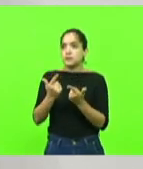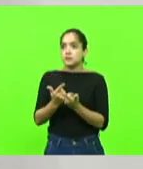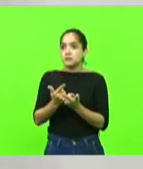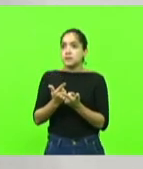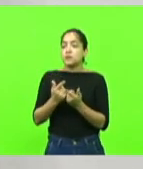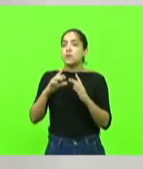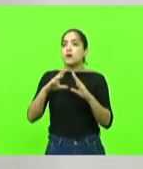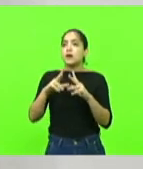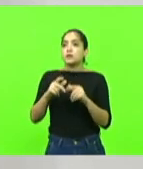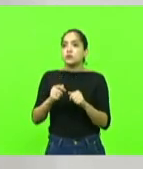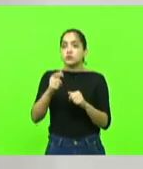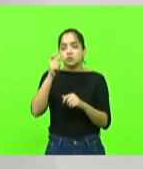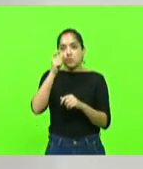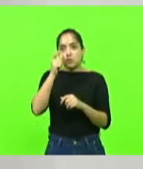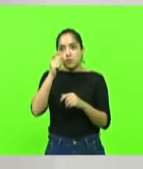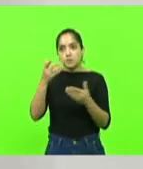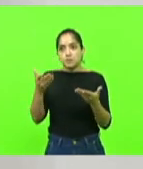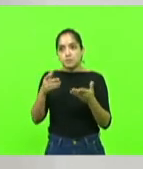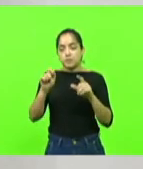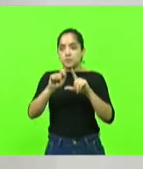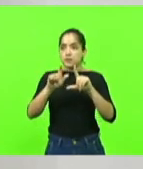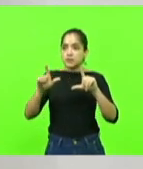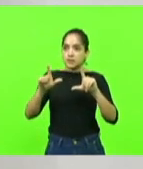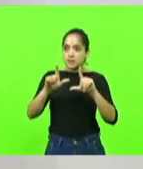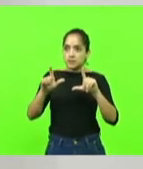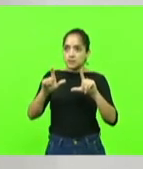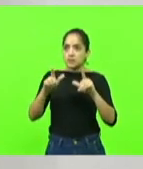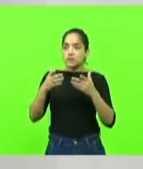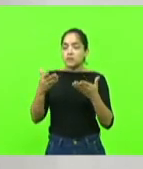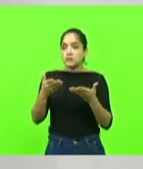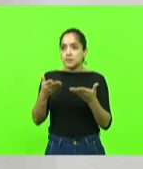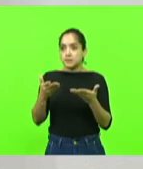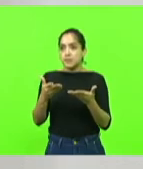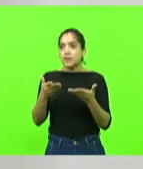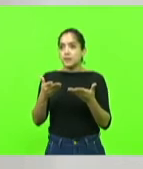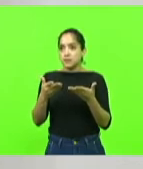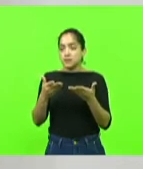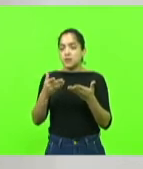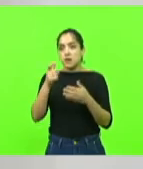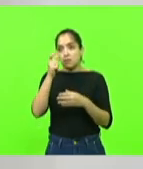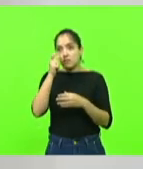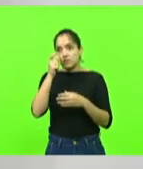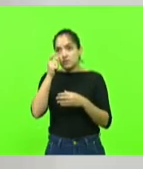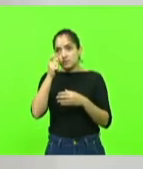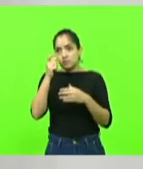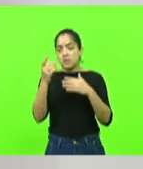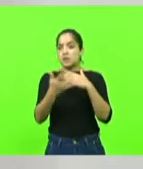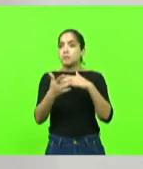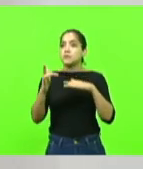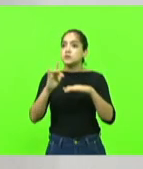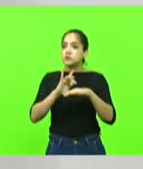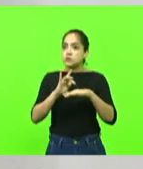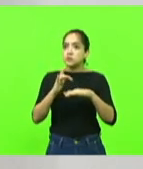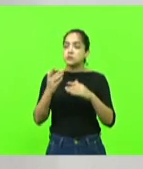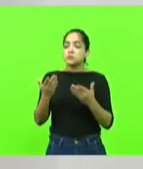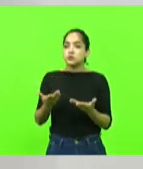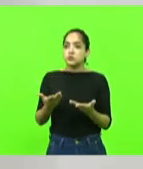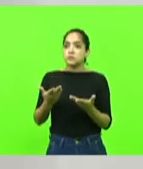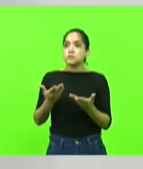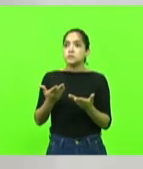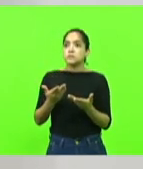estão nos acompanhando pela TVA, aqueles que, posteriormente, irão nos acompanhar pelas nossas mídias digitais,